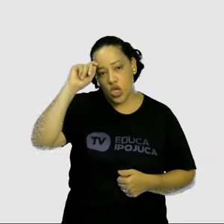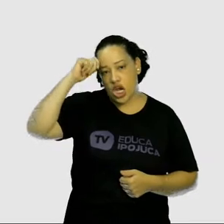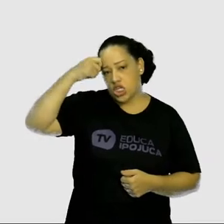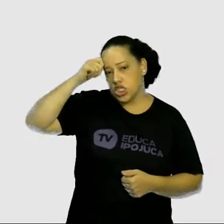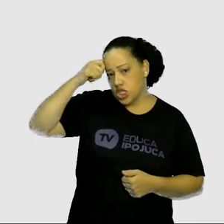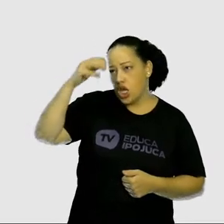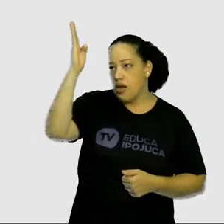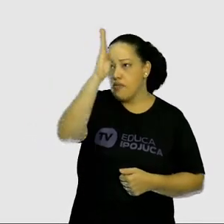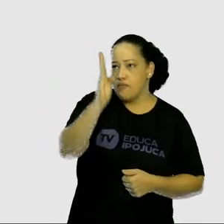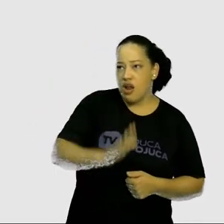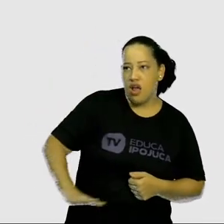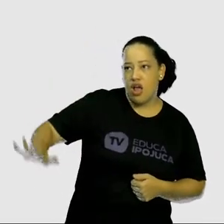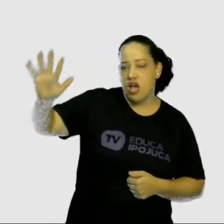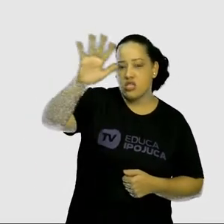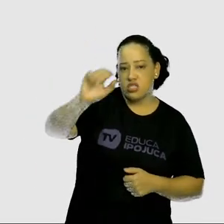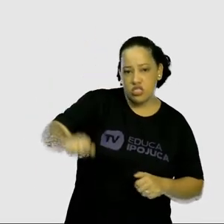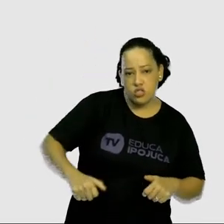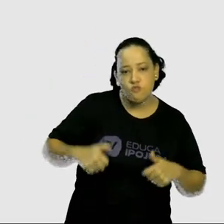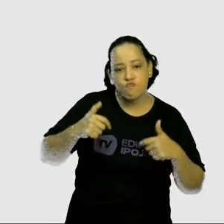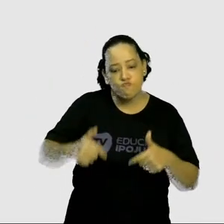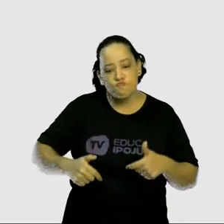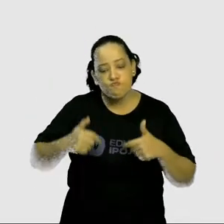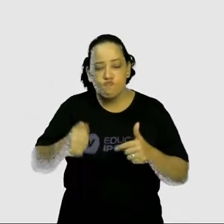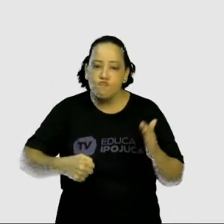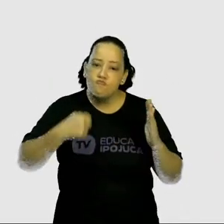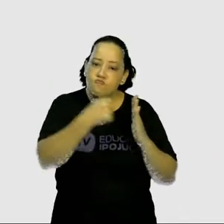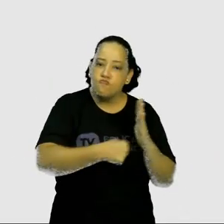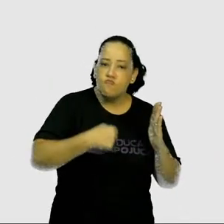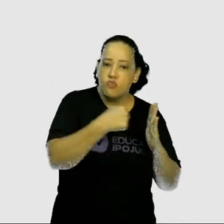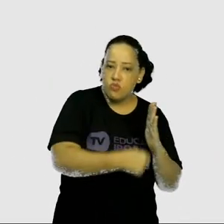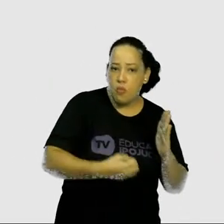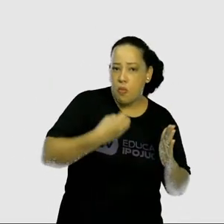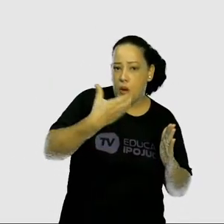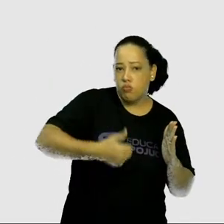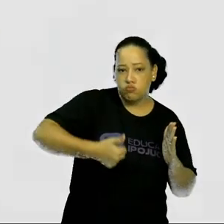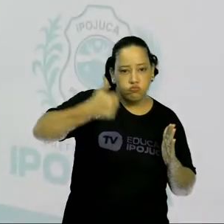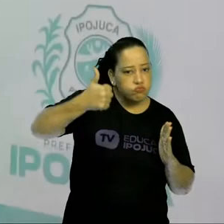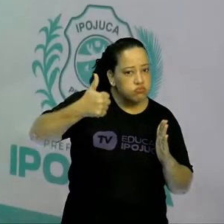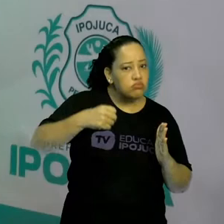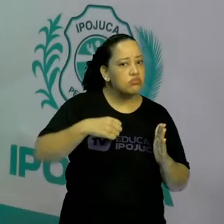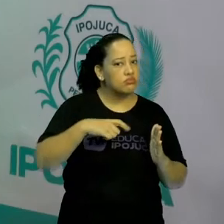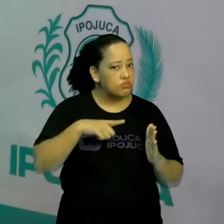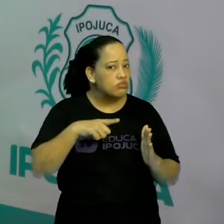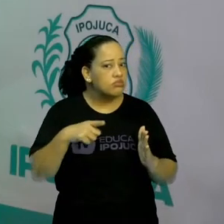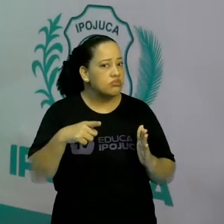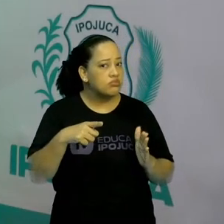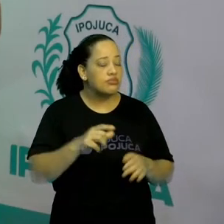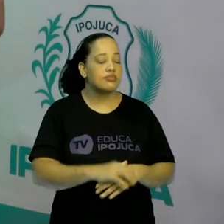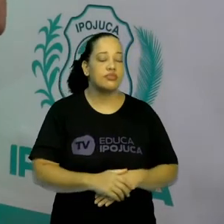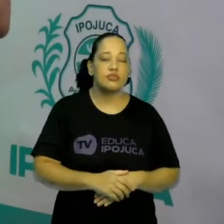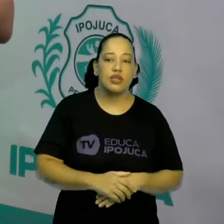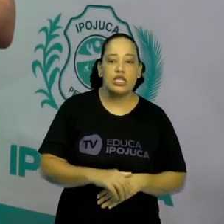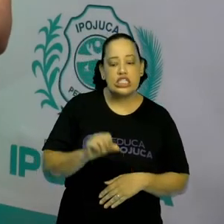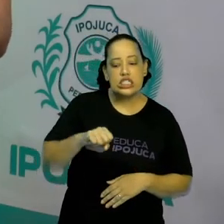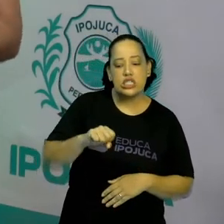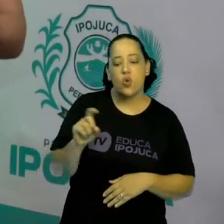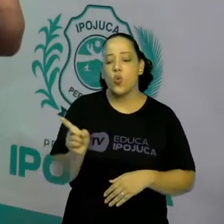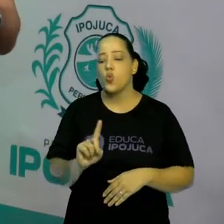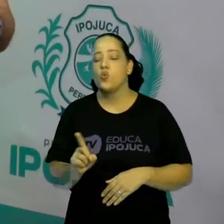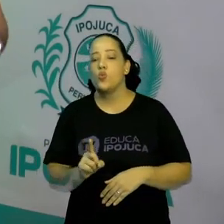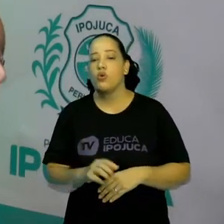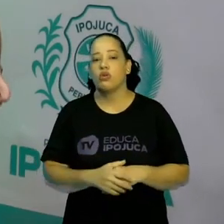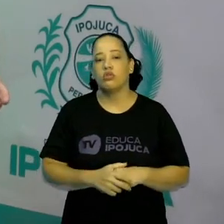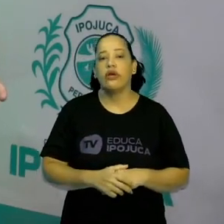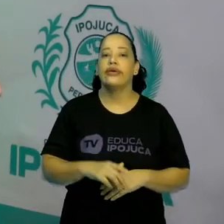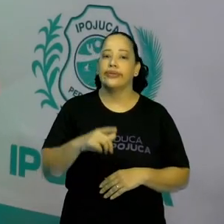teve resultados positivos? Sim ou não? Então, pessoal, nós vimos aqui que houve uma